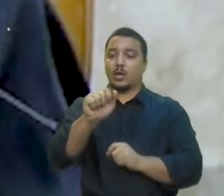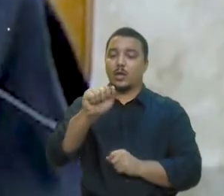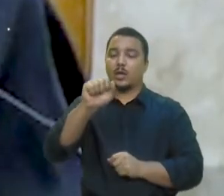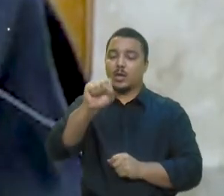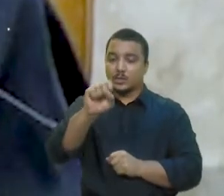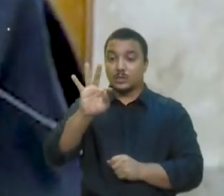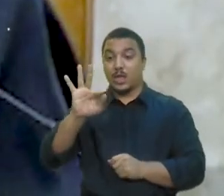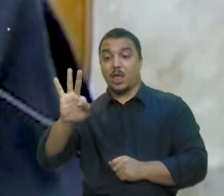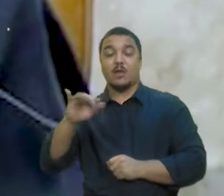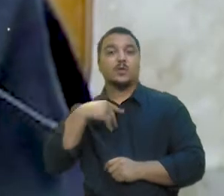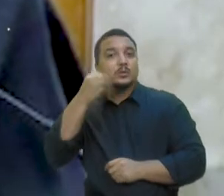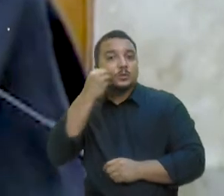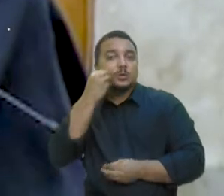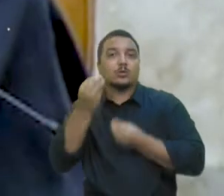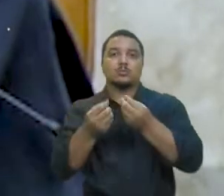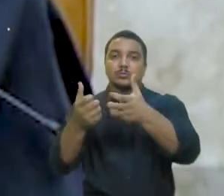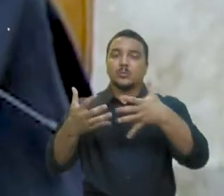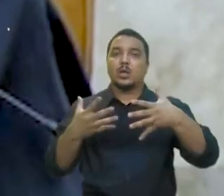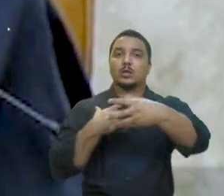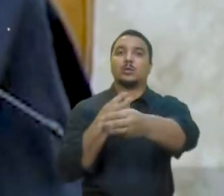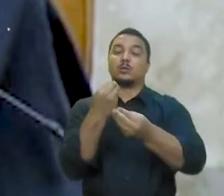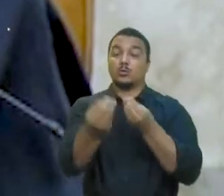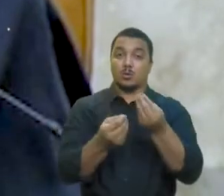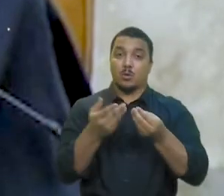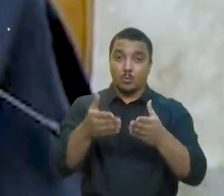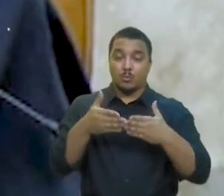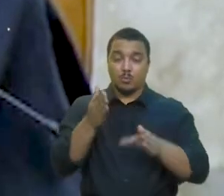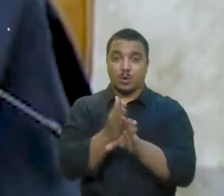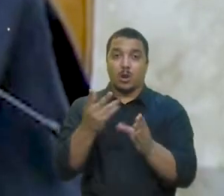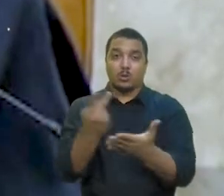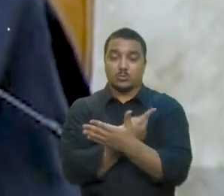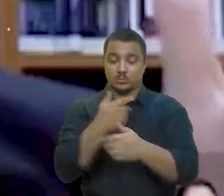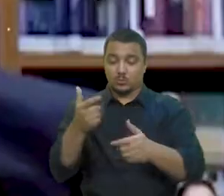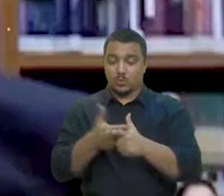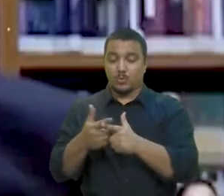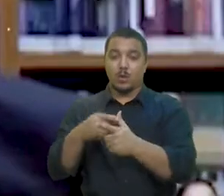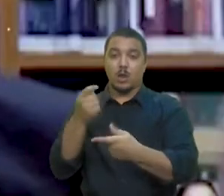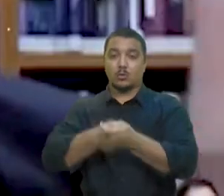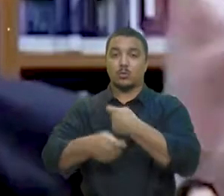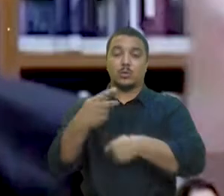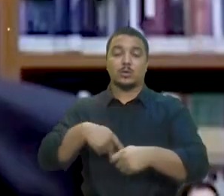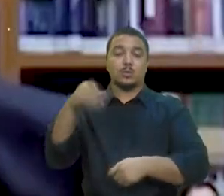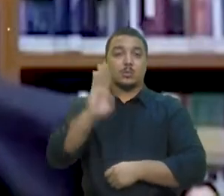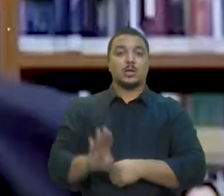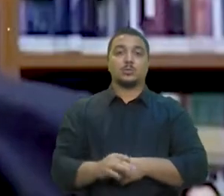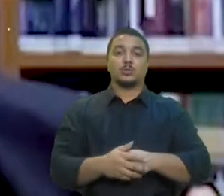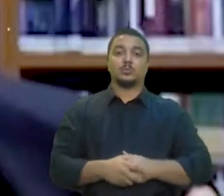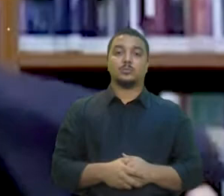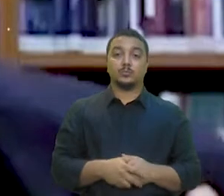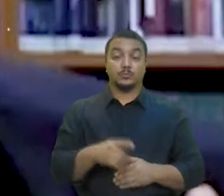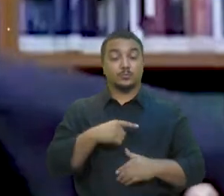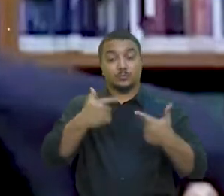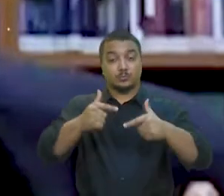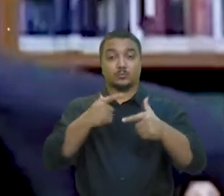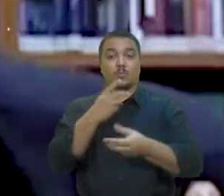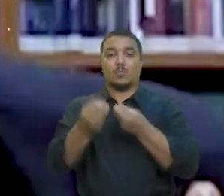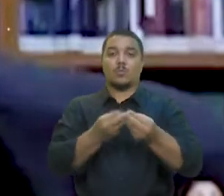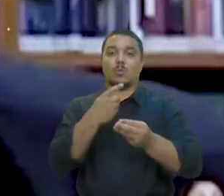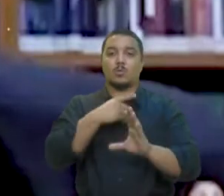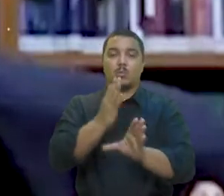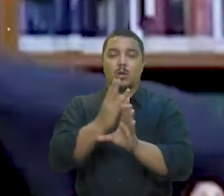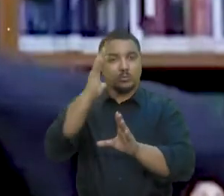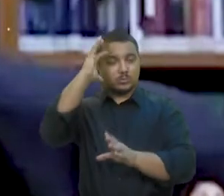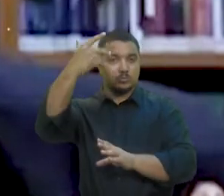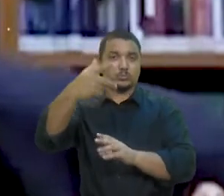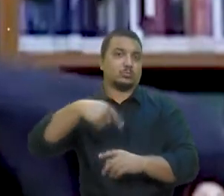a adoção das justificativas diante da crise econômica vivida no Brasil. Na ação, não será questionada a decisão tomada